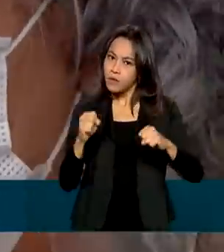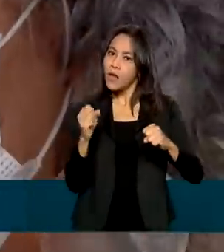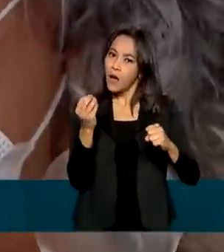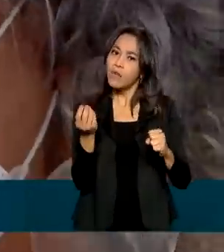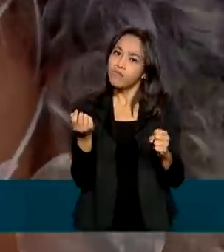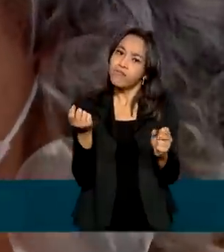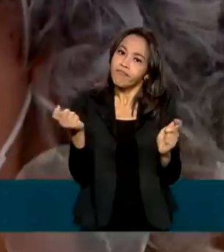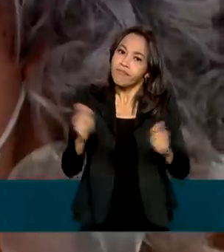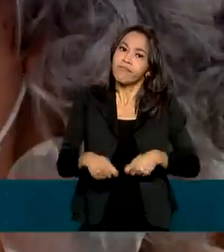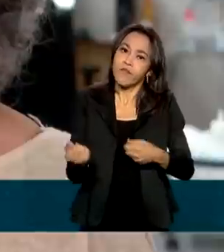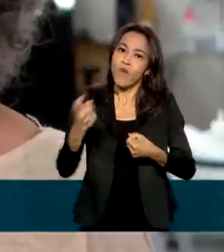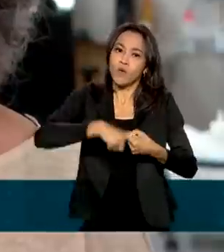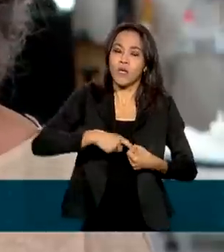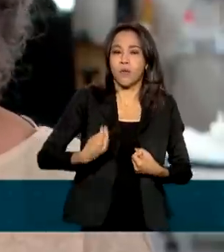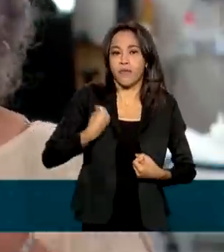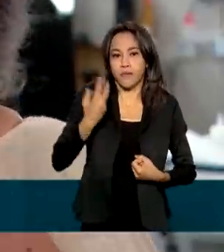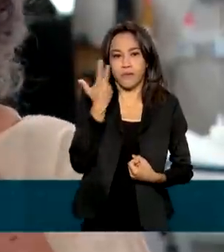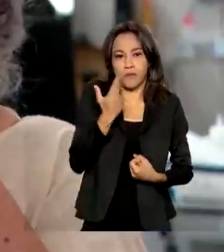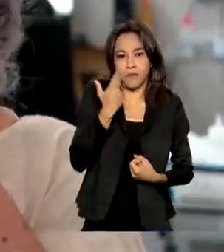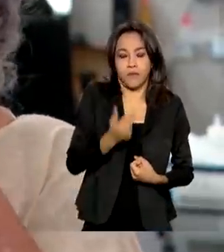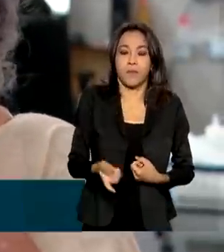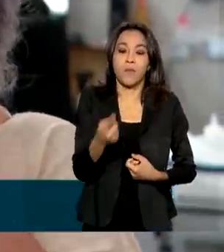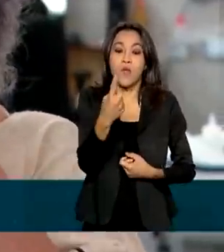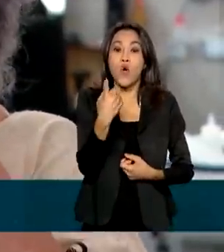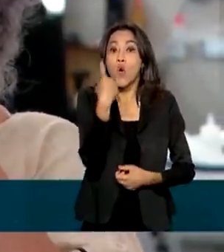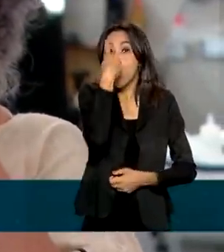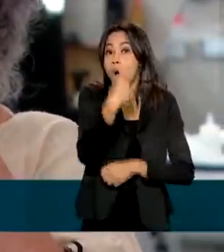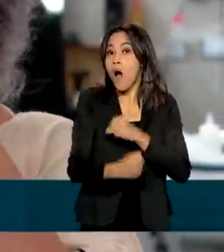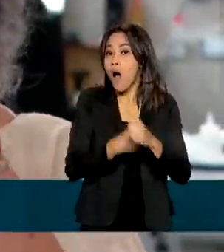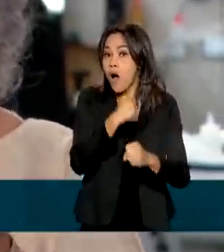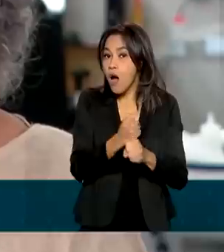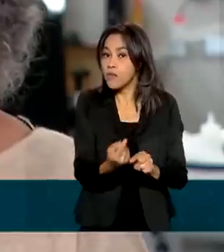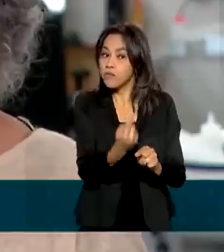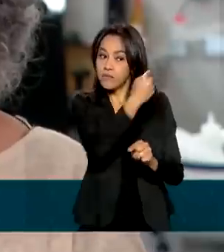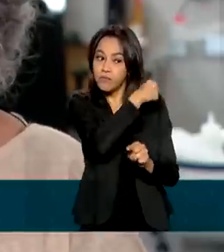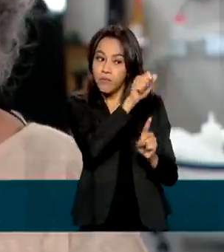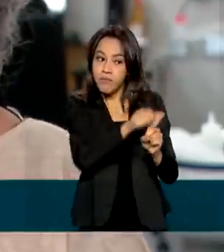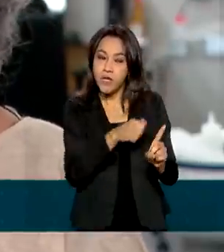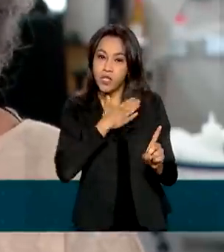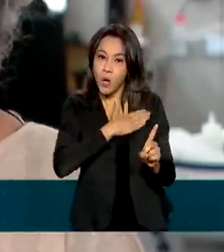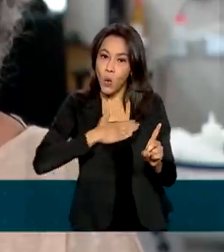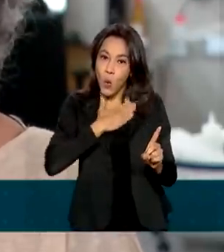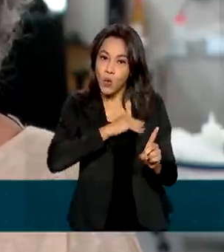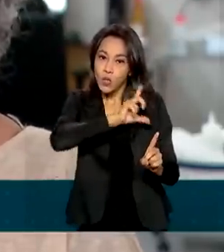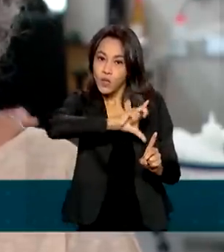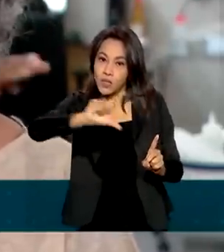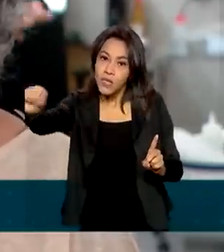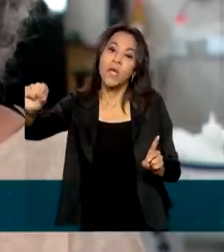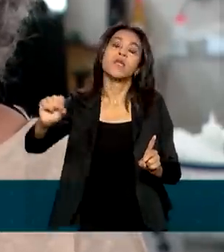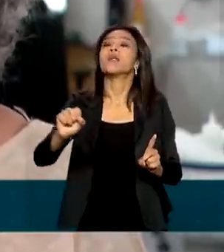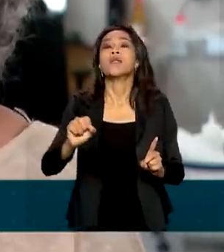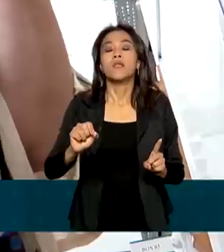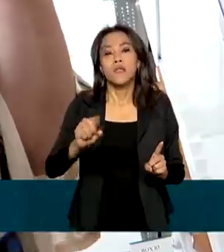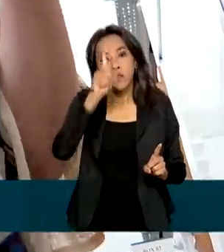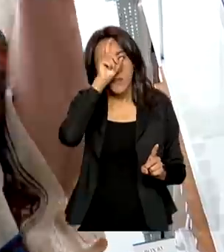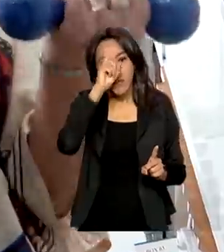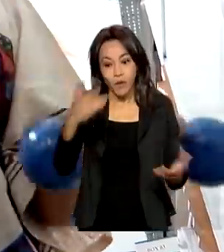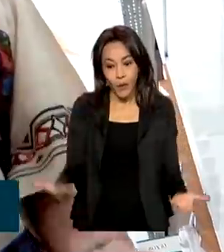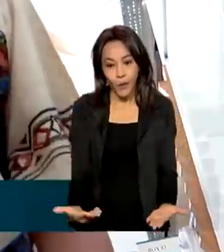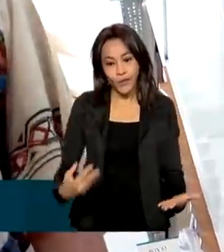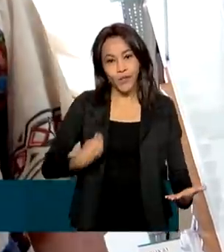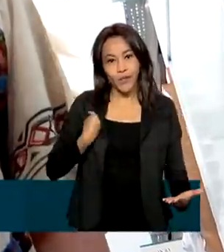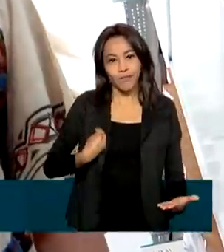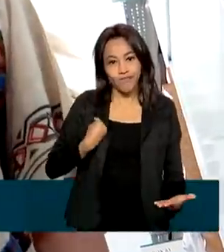para a vida normal. Fez um ano em agosto que eu saí, né? Que eu saí do hospital e olha como é que eu estou hoje.